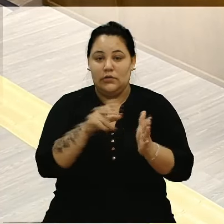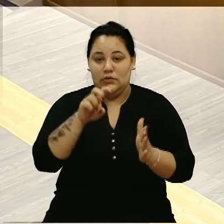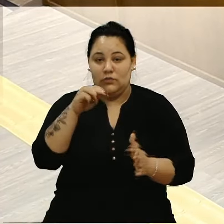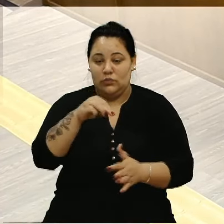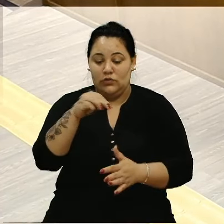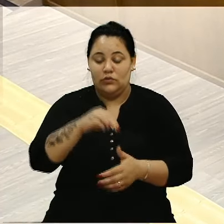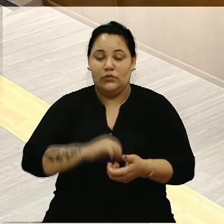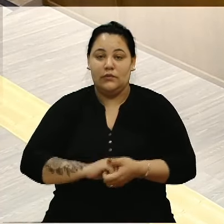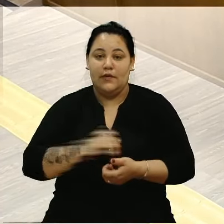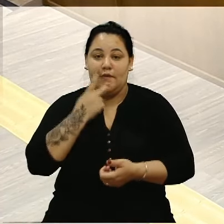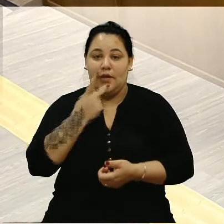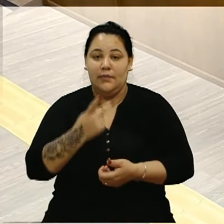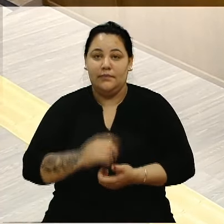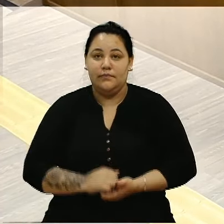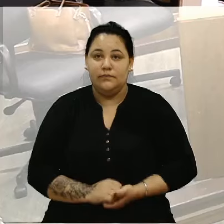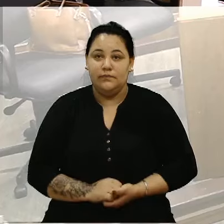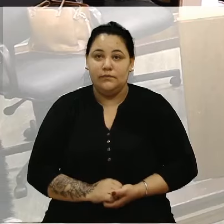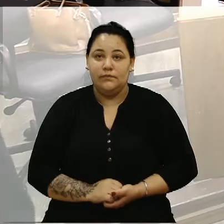até cinco minutos.